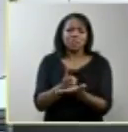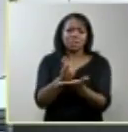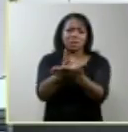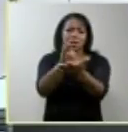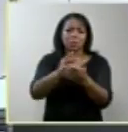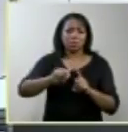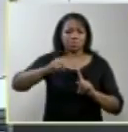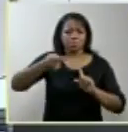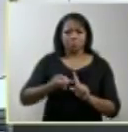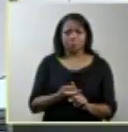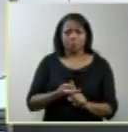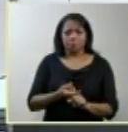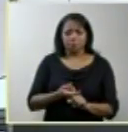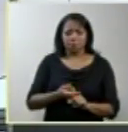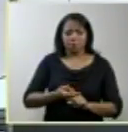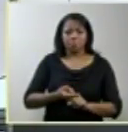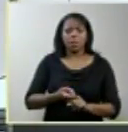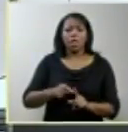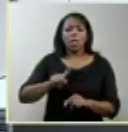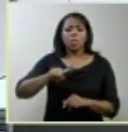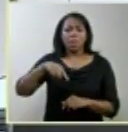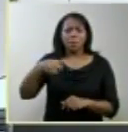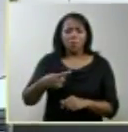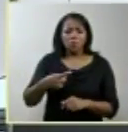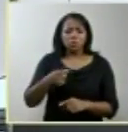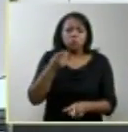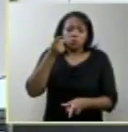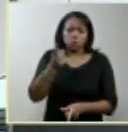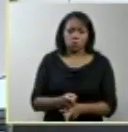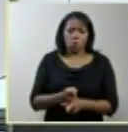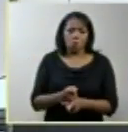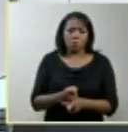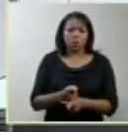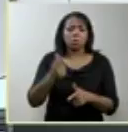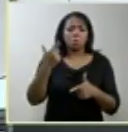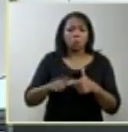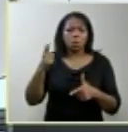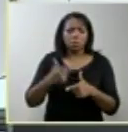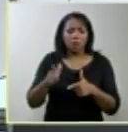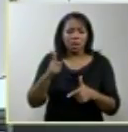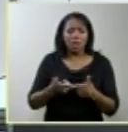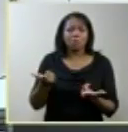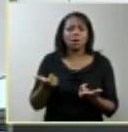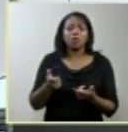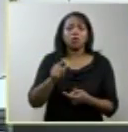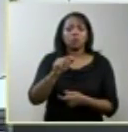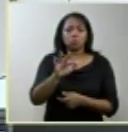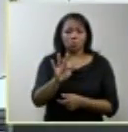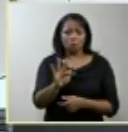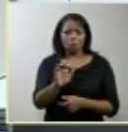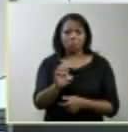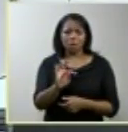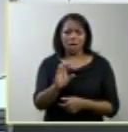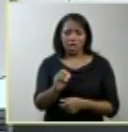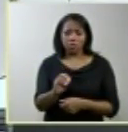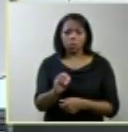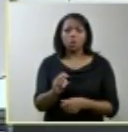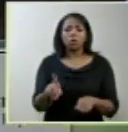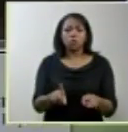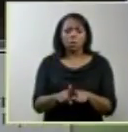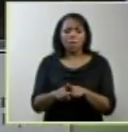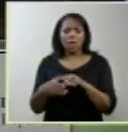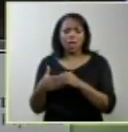após a suspeita de má formação no feto a mulher é encaminhada para um serviço de referência em medicina fetal